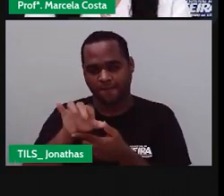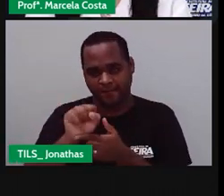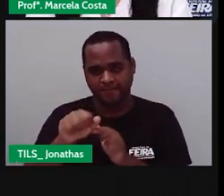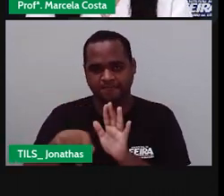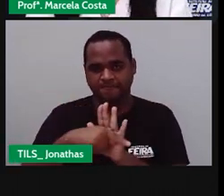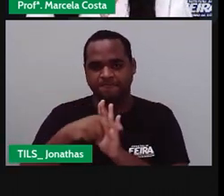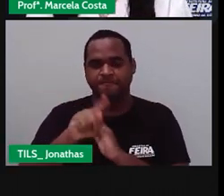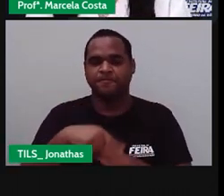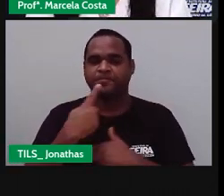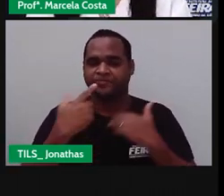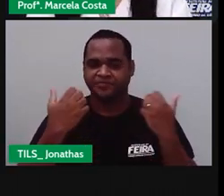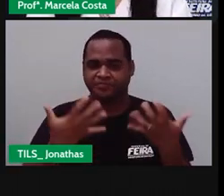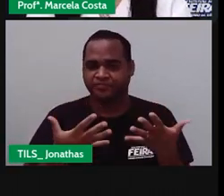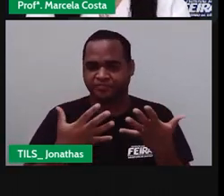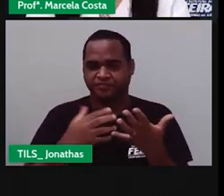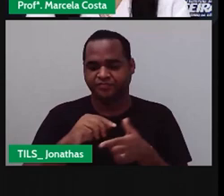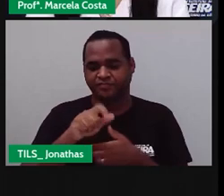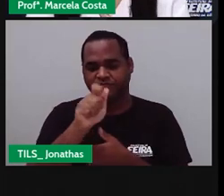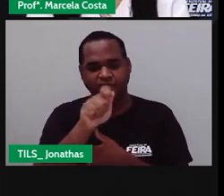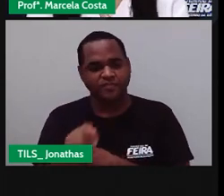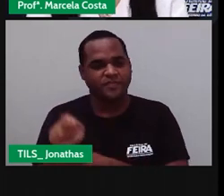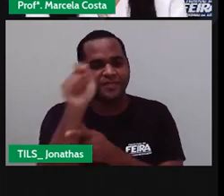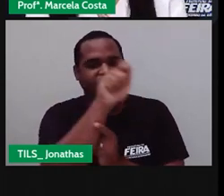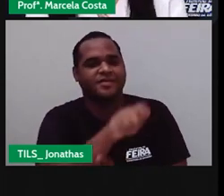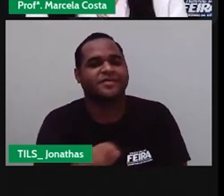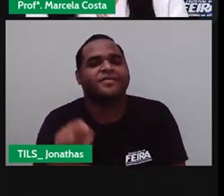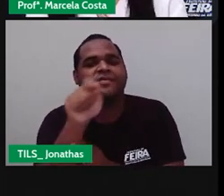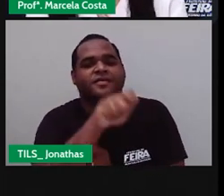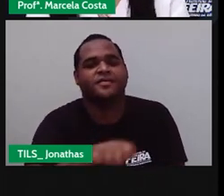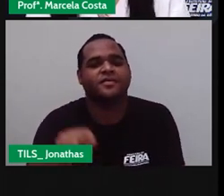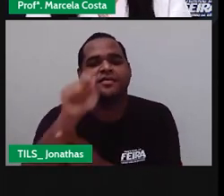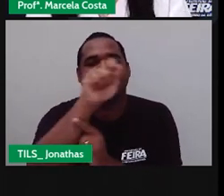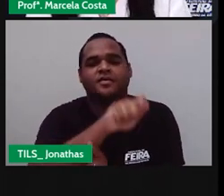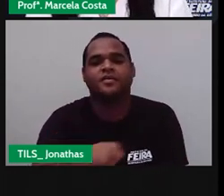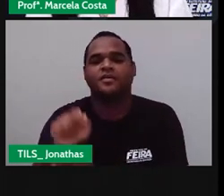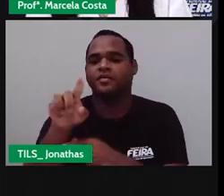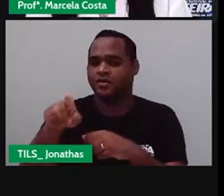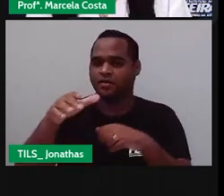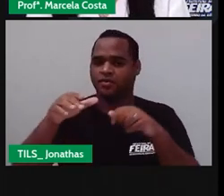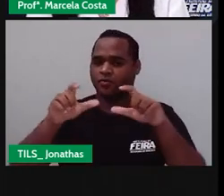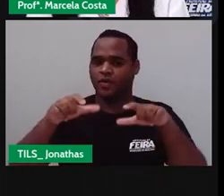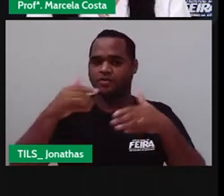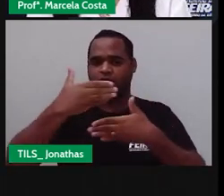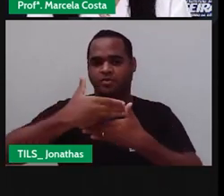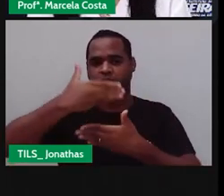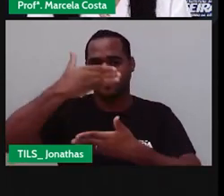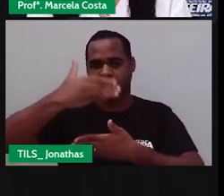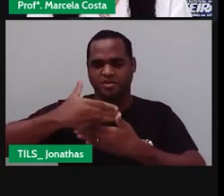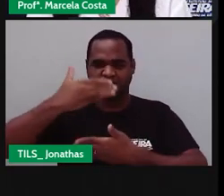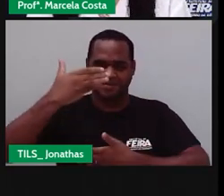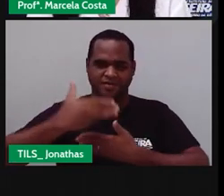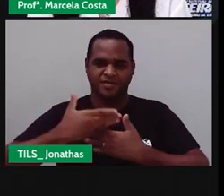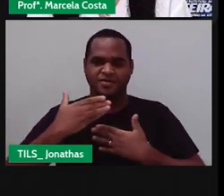São artes De grafite Que vocês Observem Nos muros Como essa aqui Olha